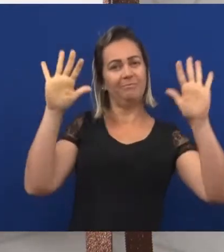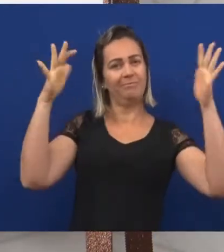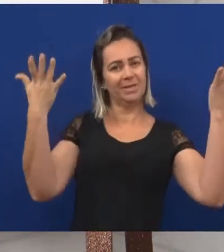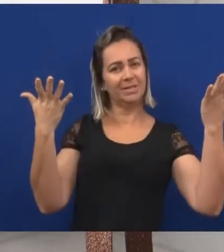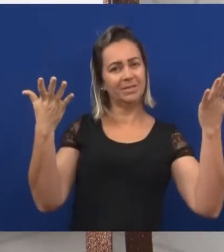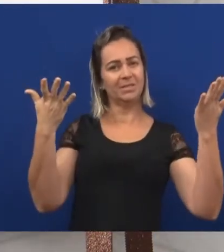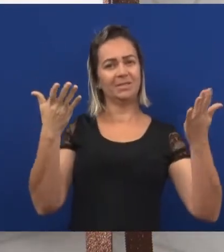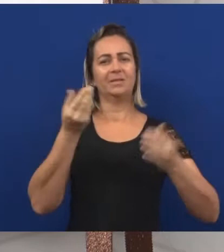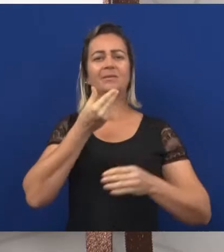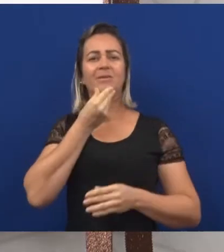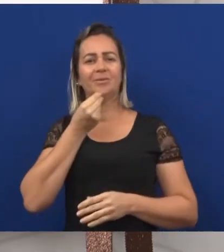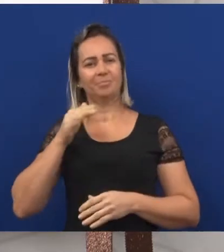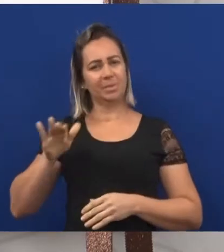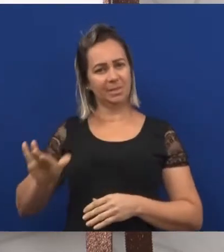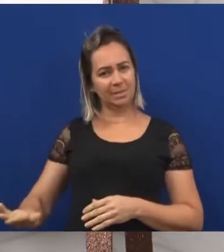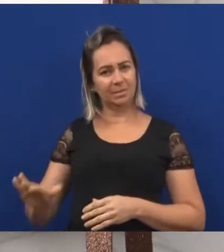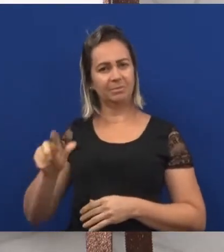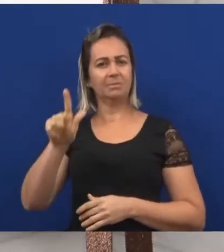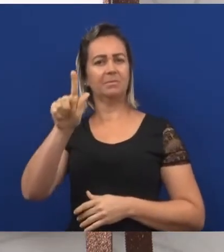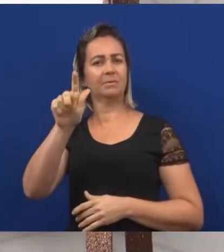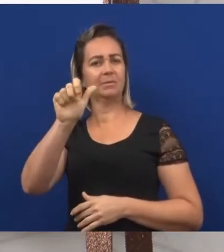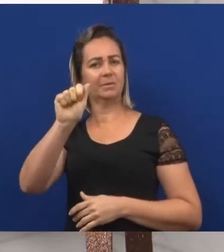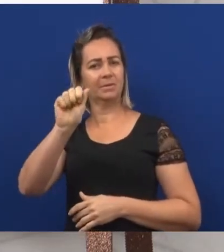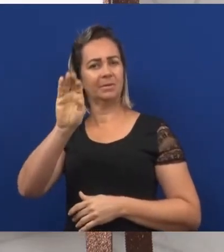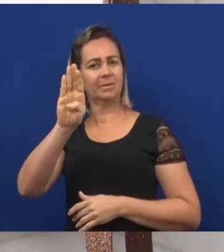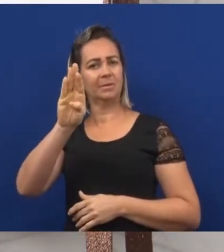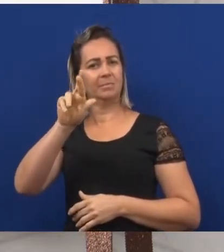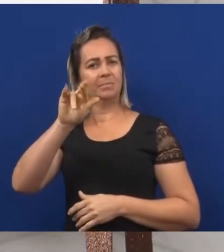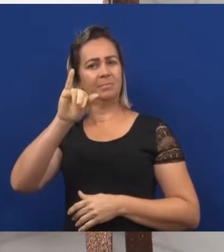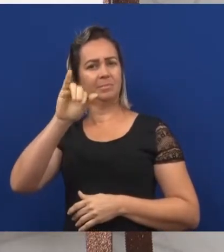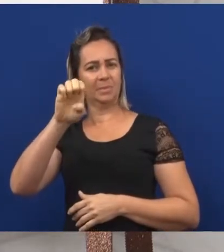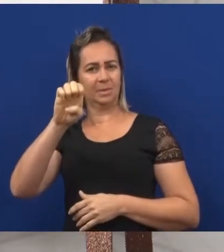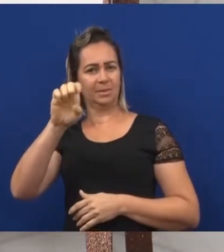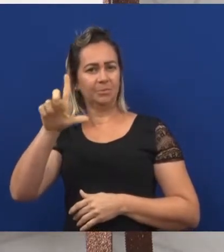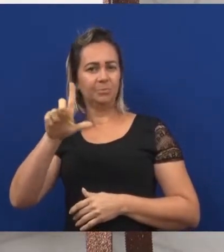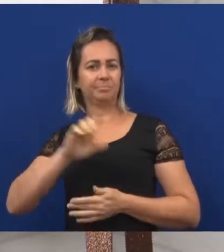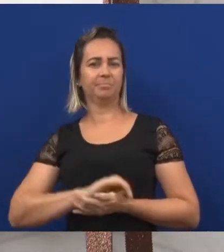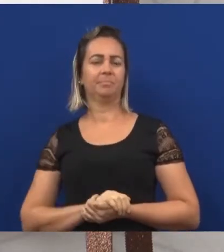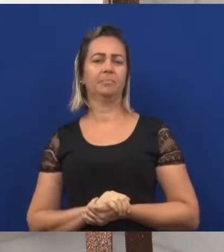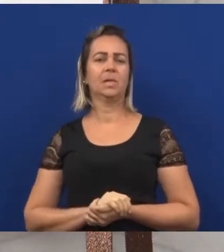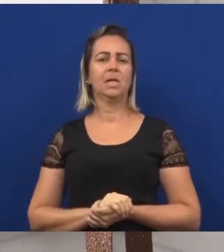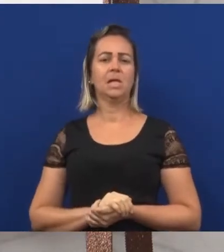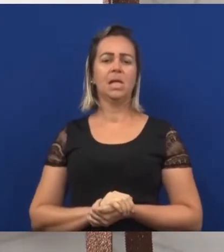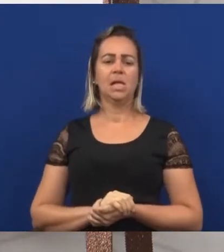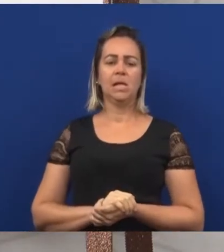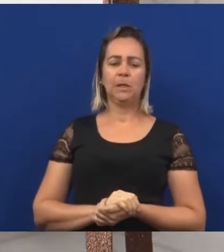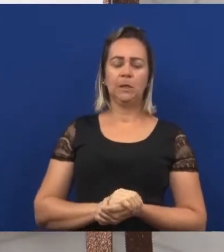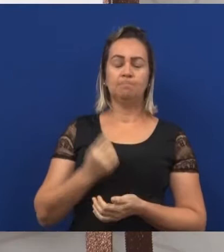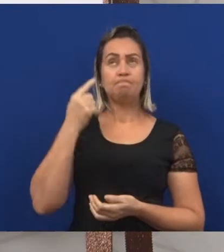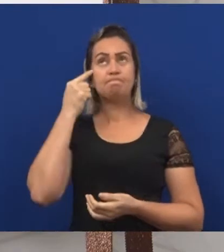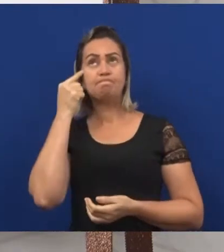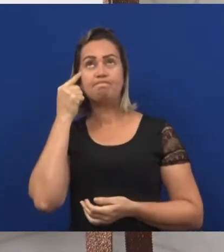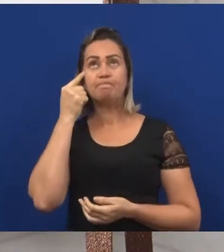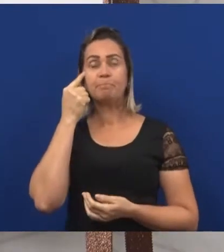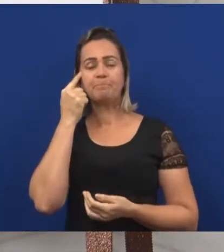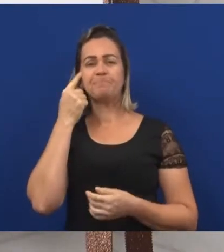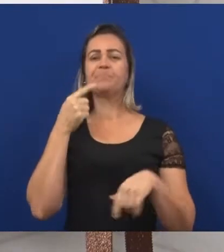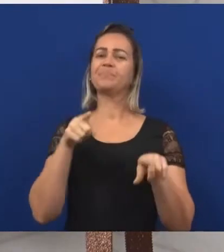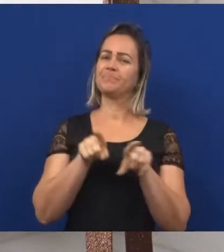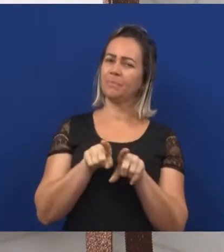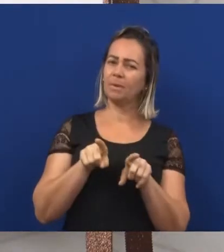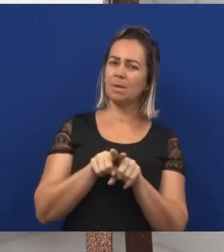Então, ele começou a analisar. Tudo bem, eu vou receber convidados.